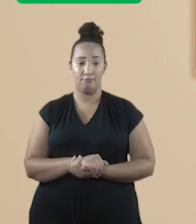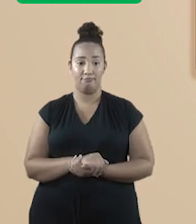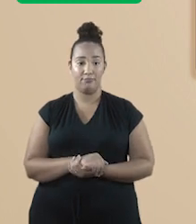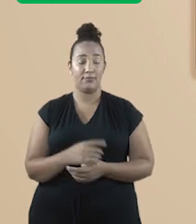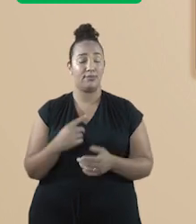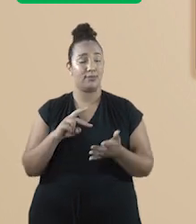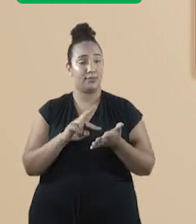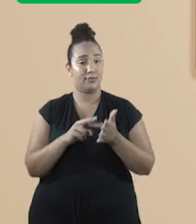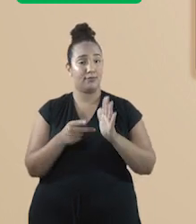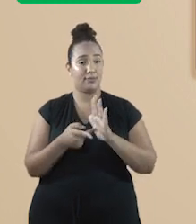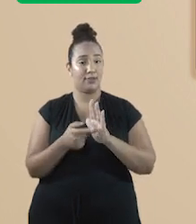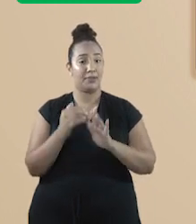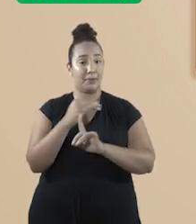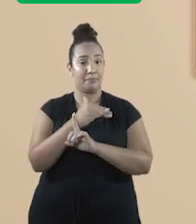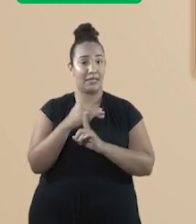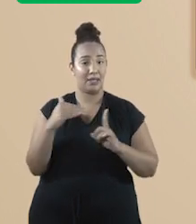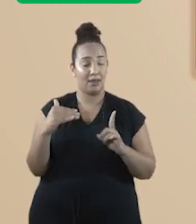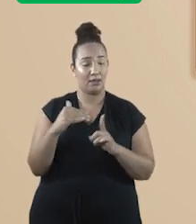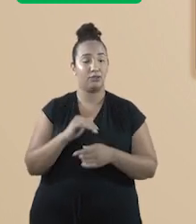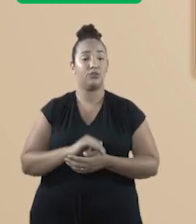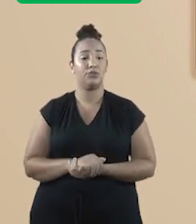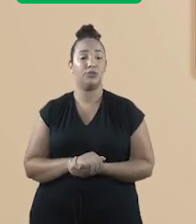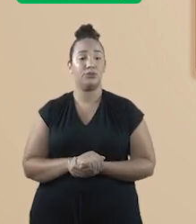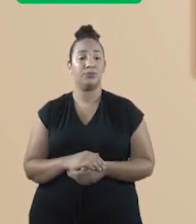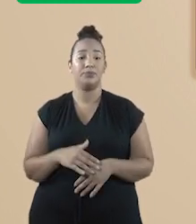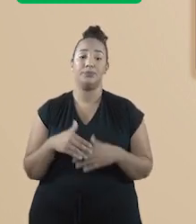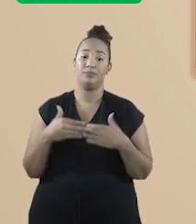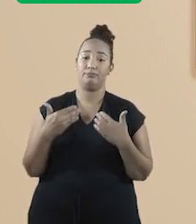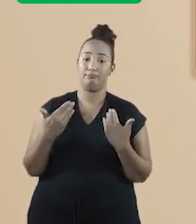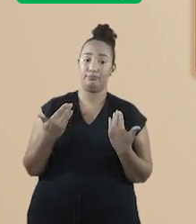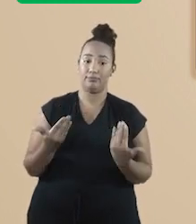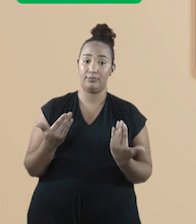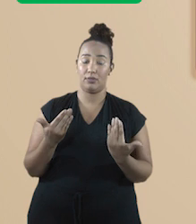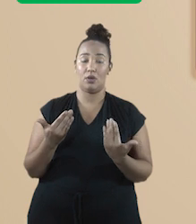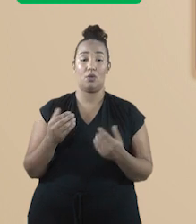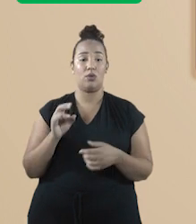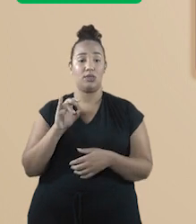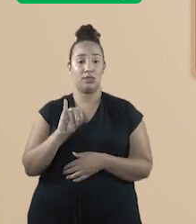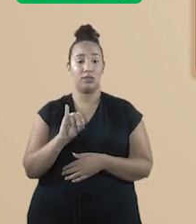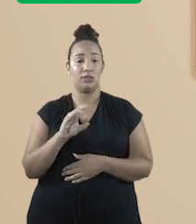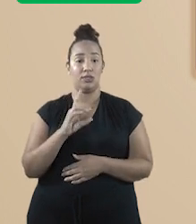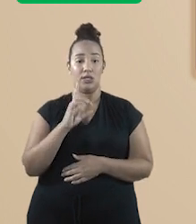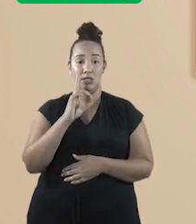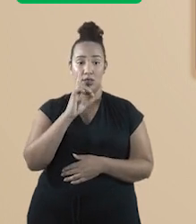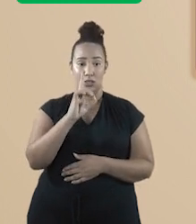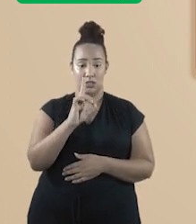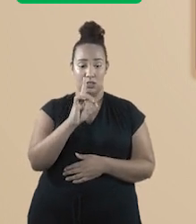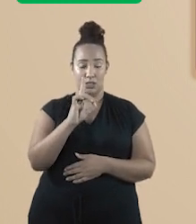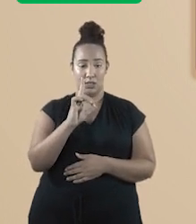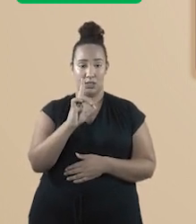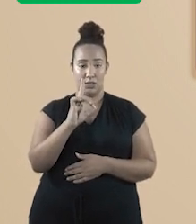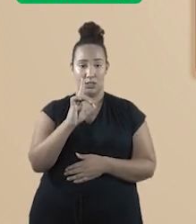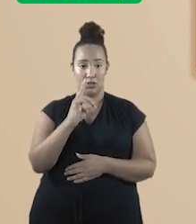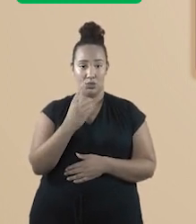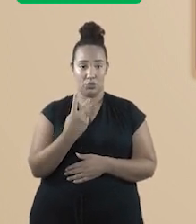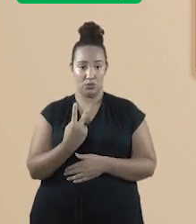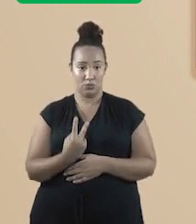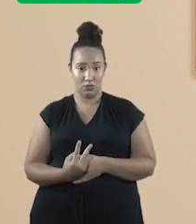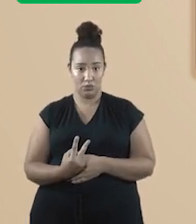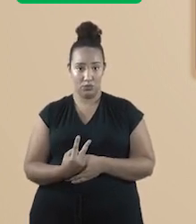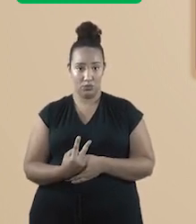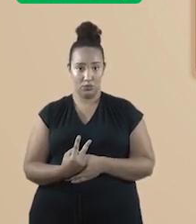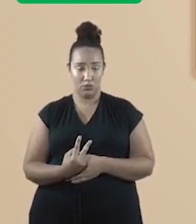metade do diâmetro. Assim, ao colocarmos d sobre 2 elevado ao